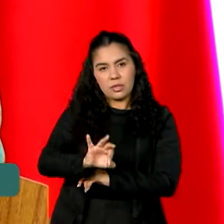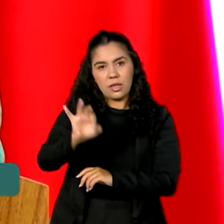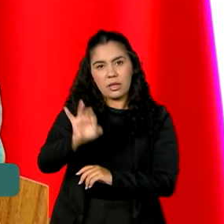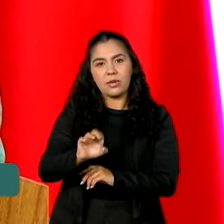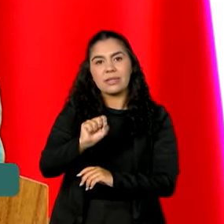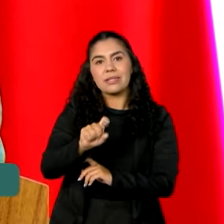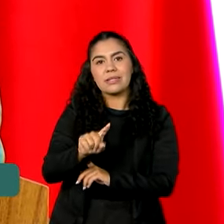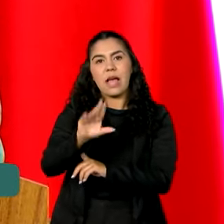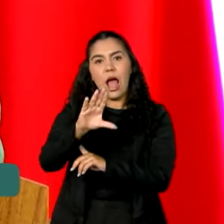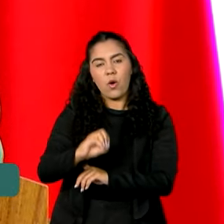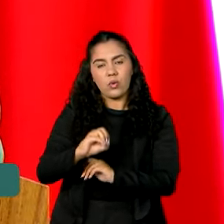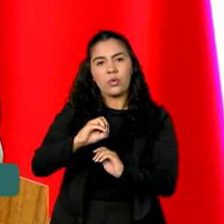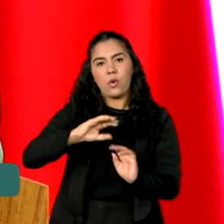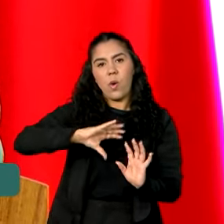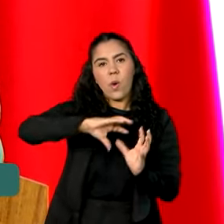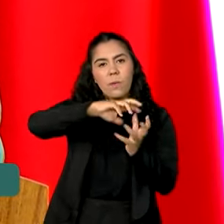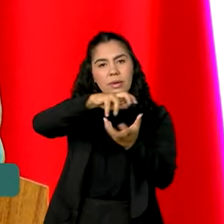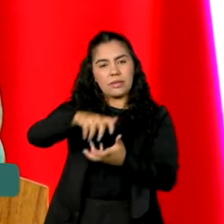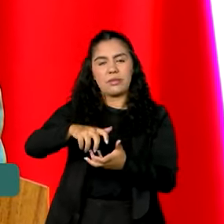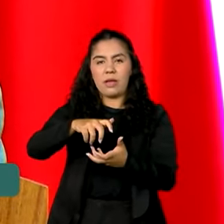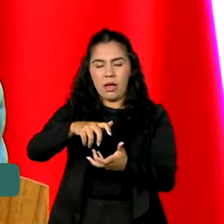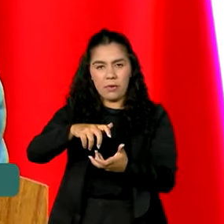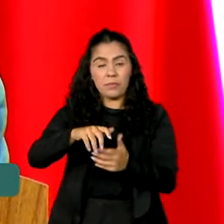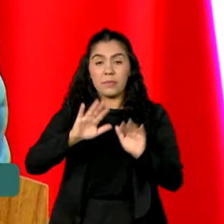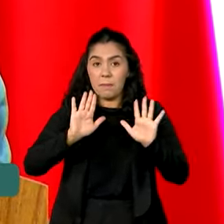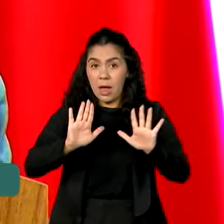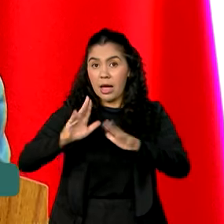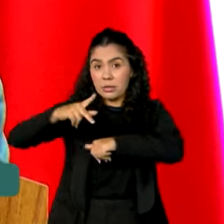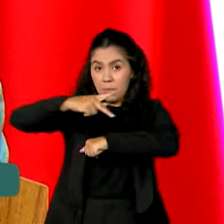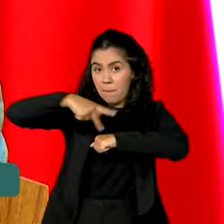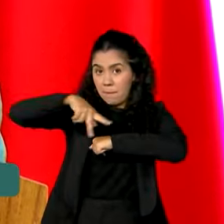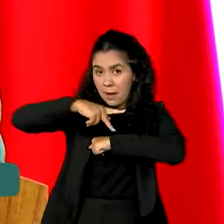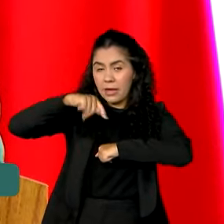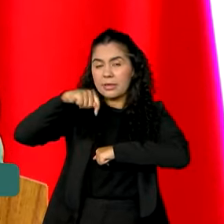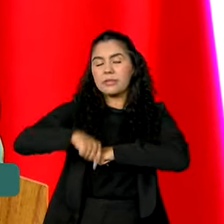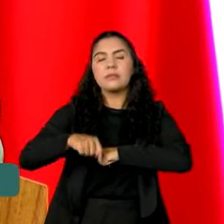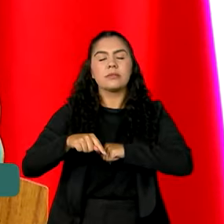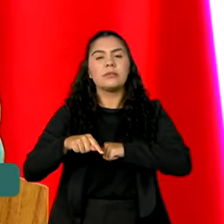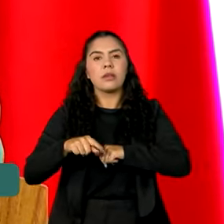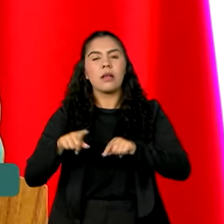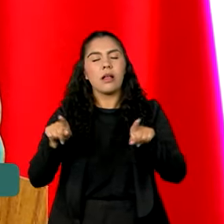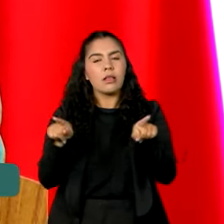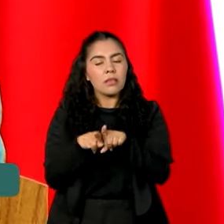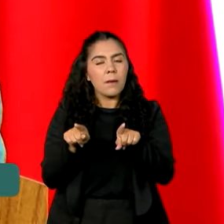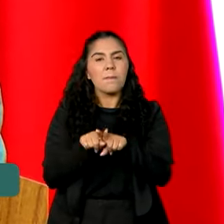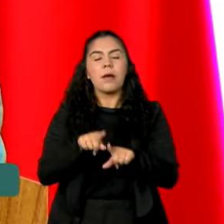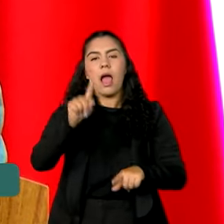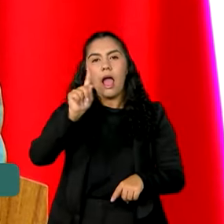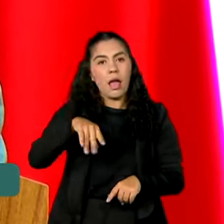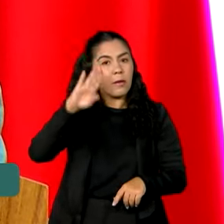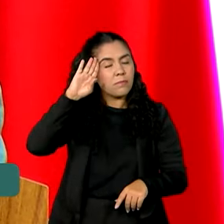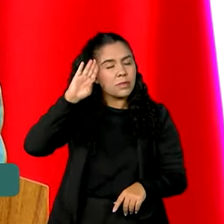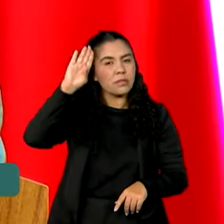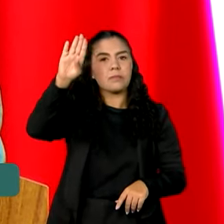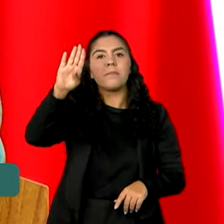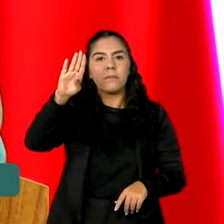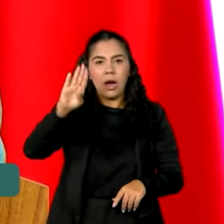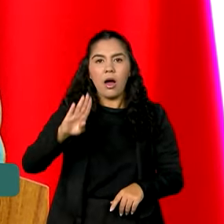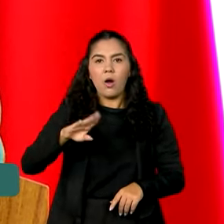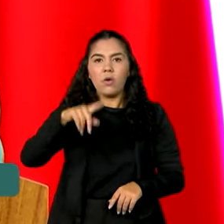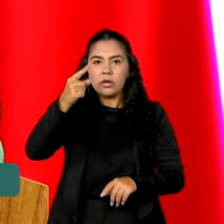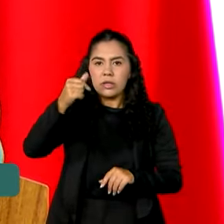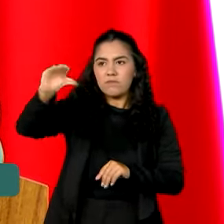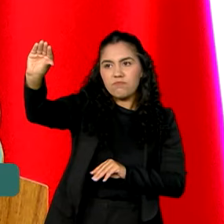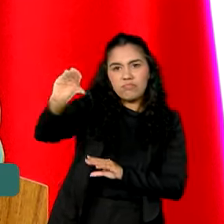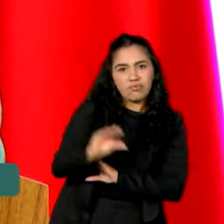global do Brasil. O país também figura como uma das principais origens de investimento